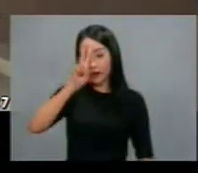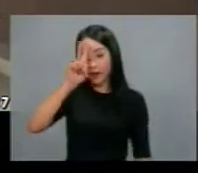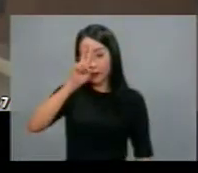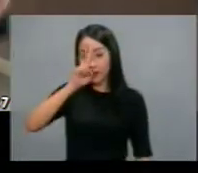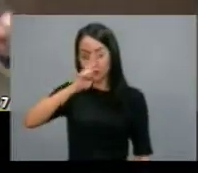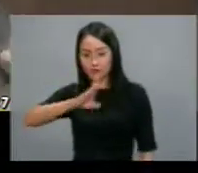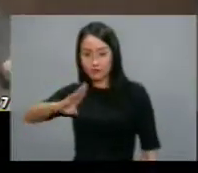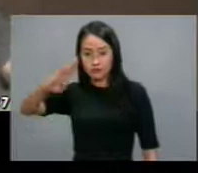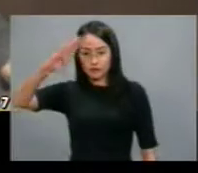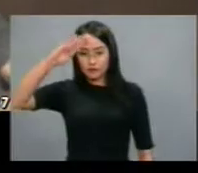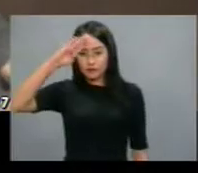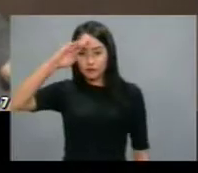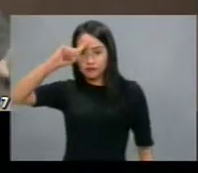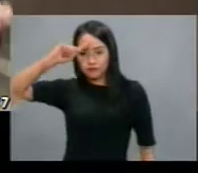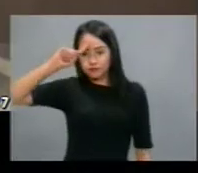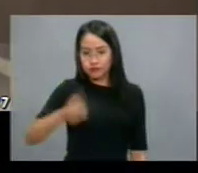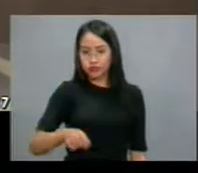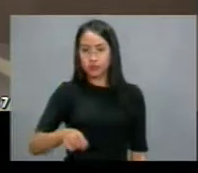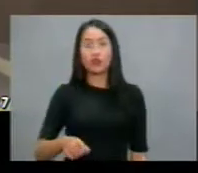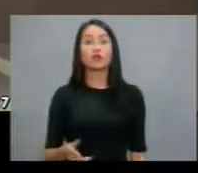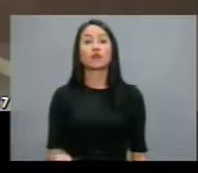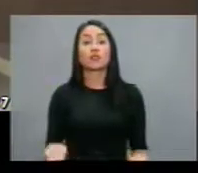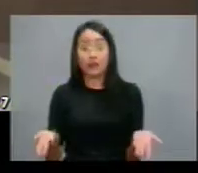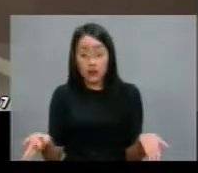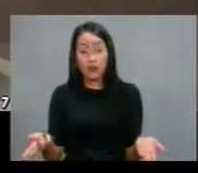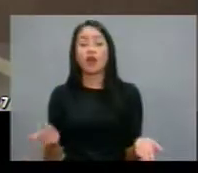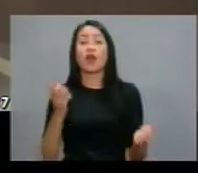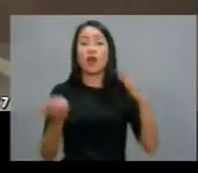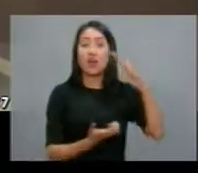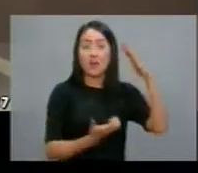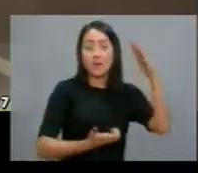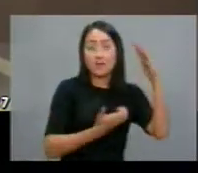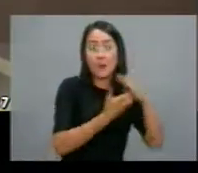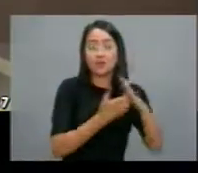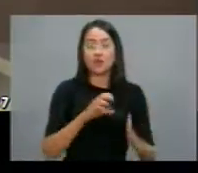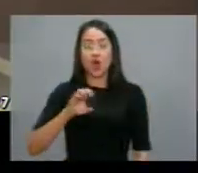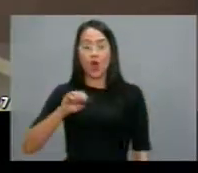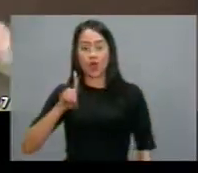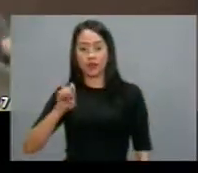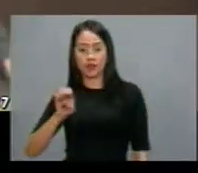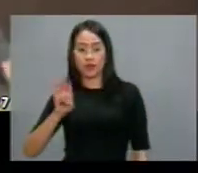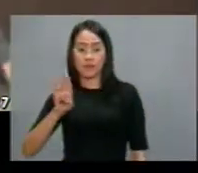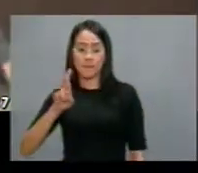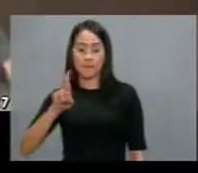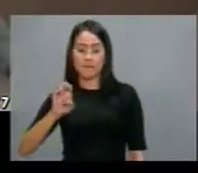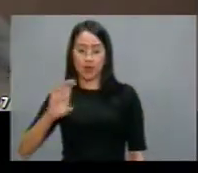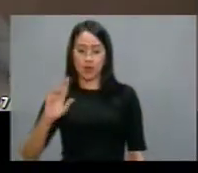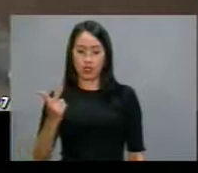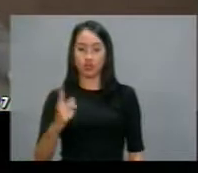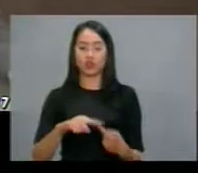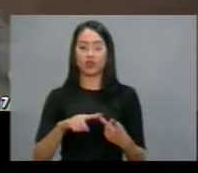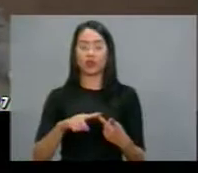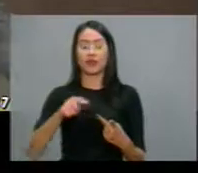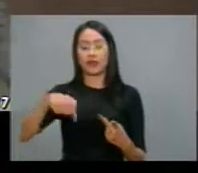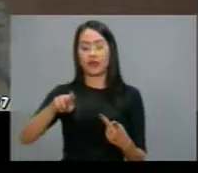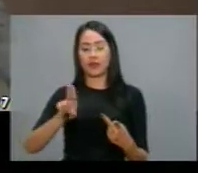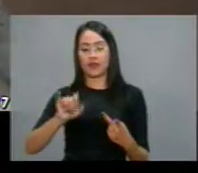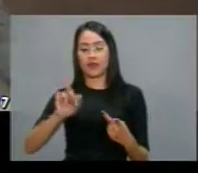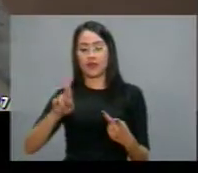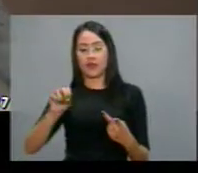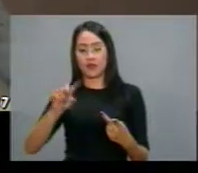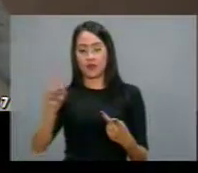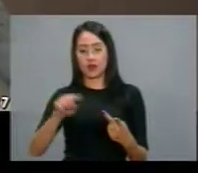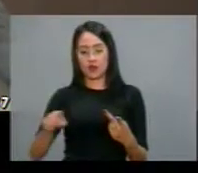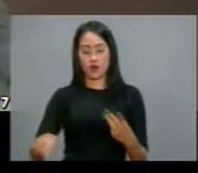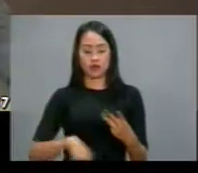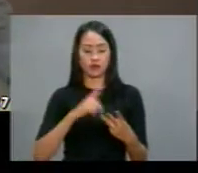em especial da construção civil, as grandes empreiteiras, Odebrecht, OAS, Queiroz Galvão, Andrade